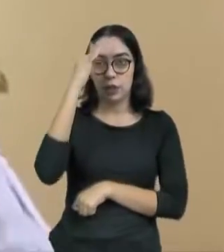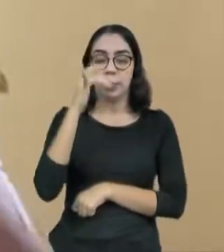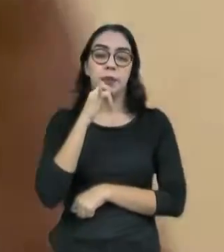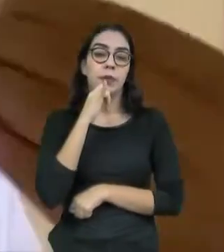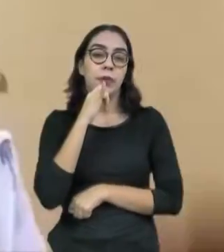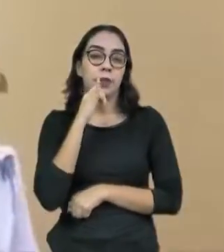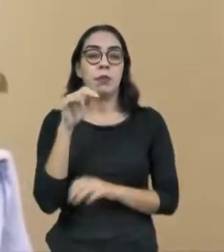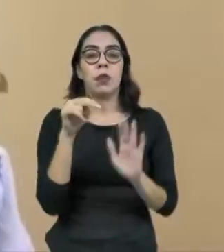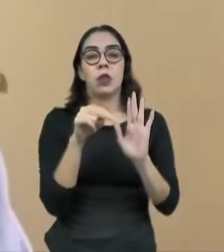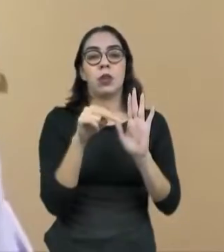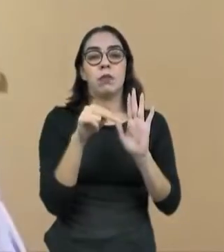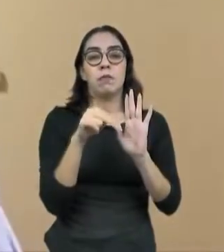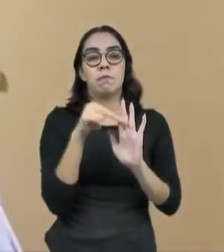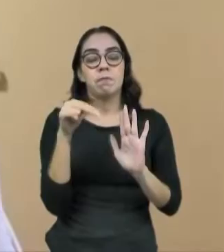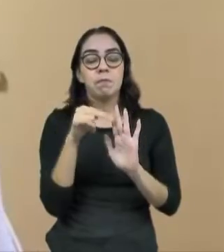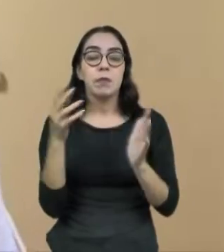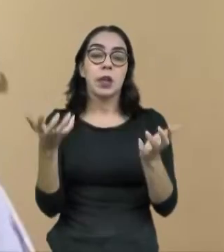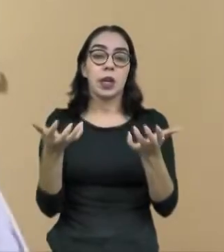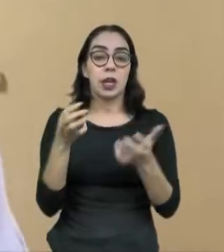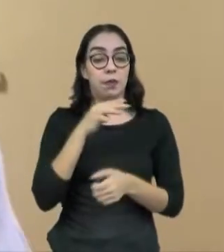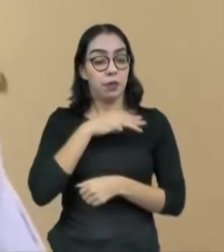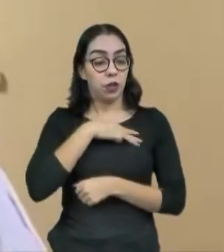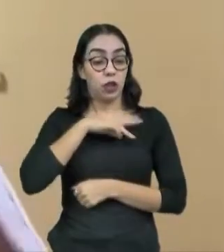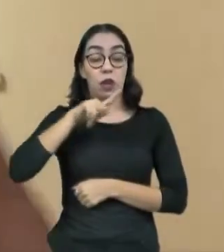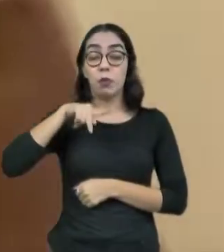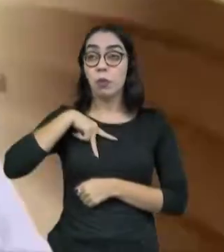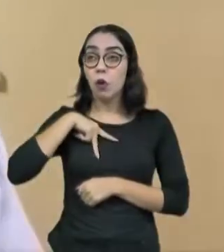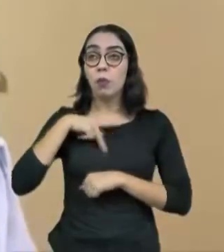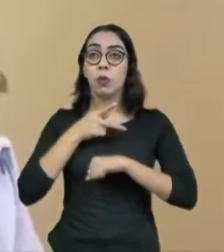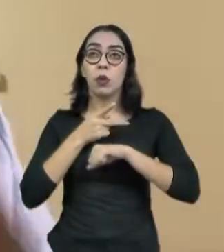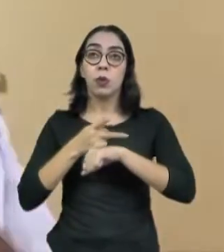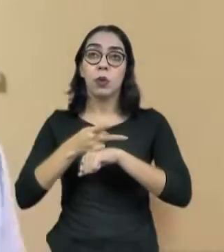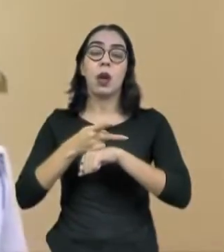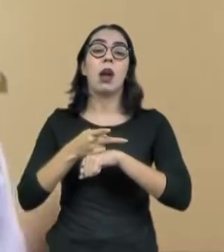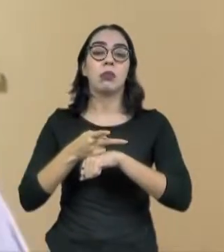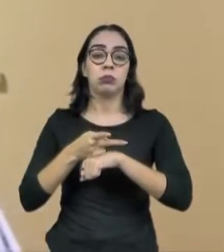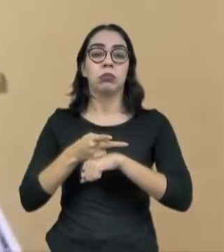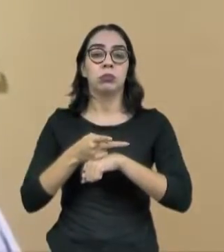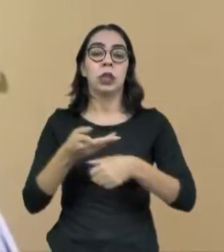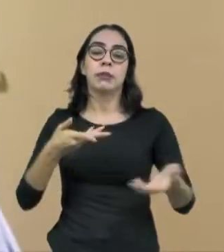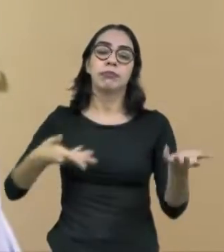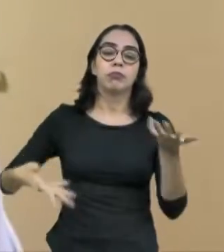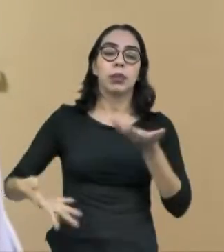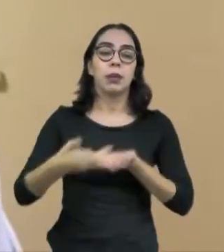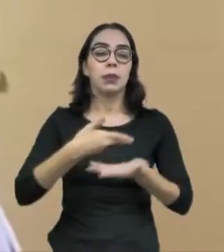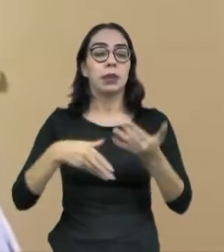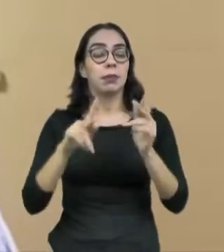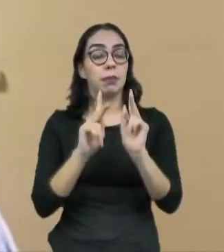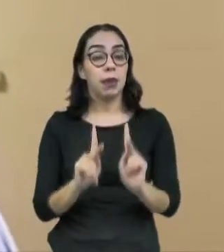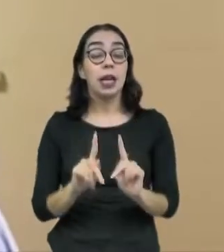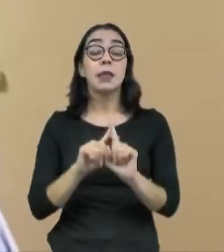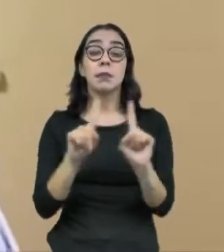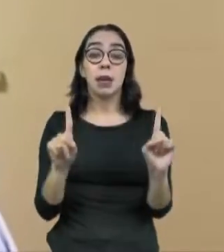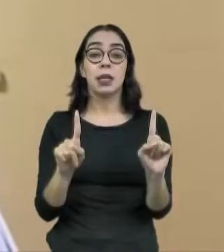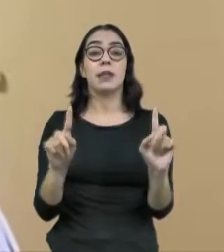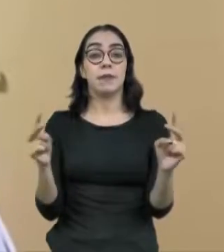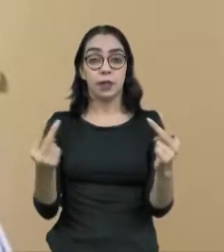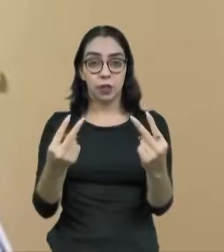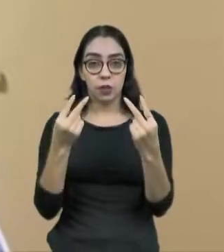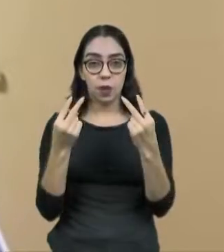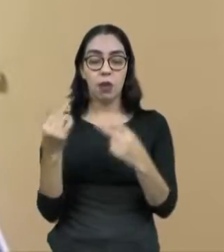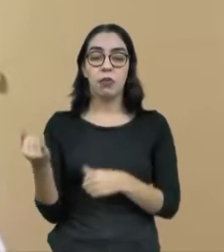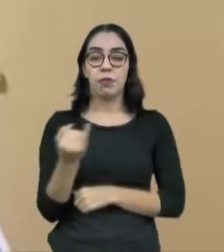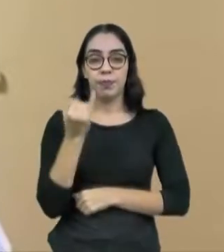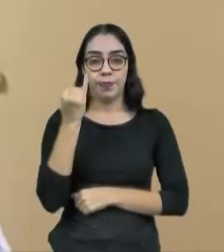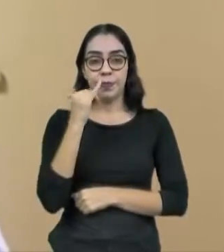conciliações do Ministério Público, levar isso, dar visibilidade que isso é importante de ter. Então,